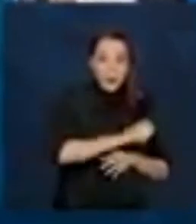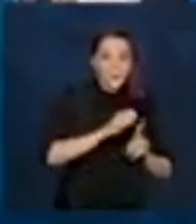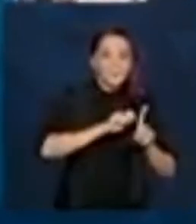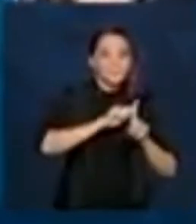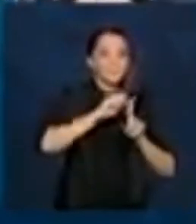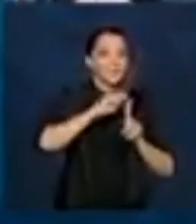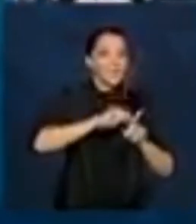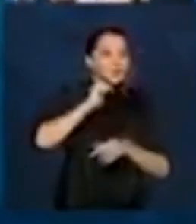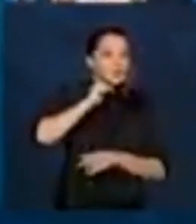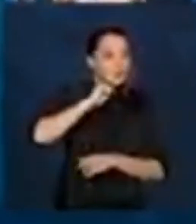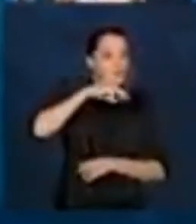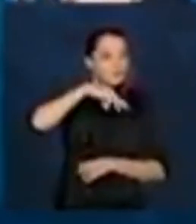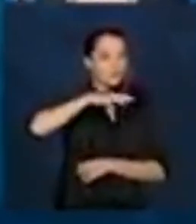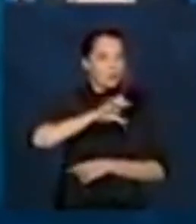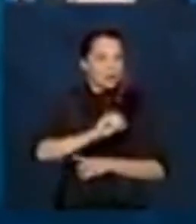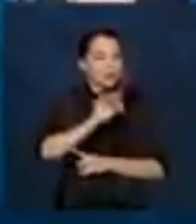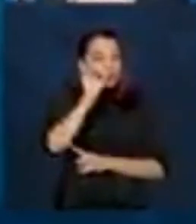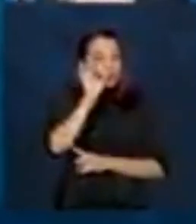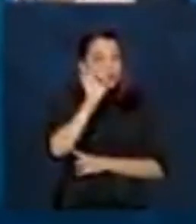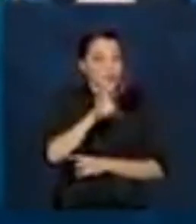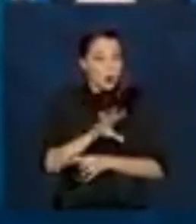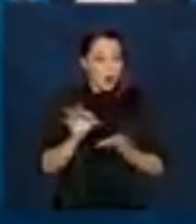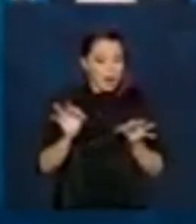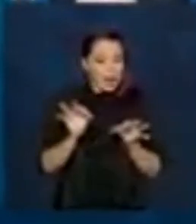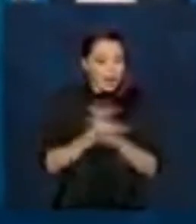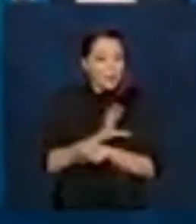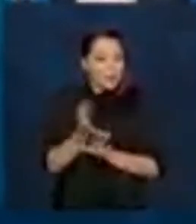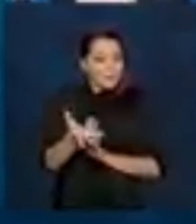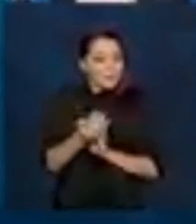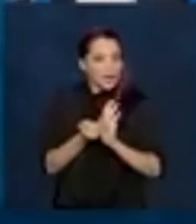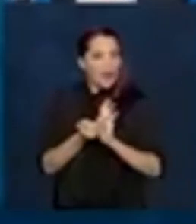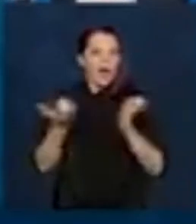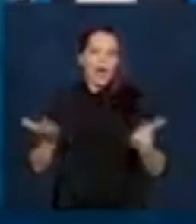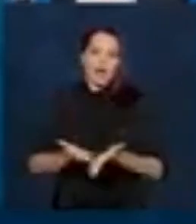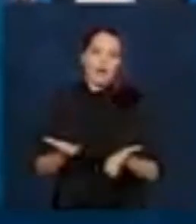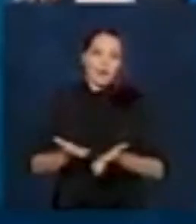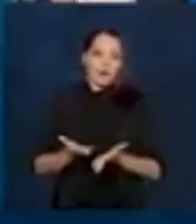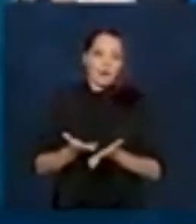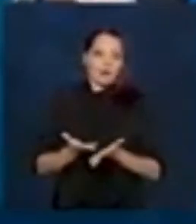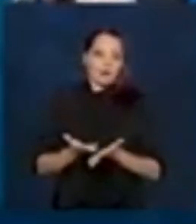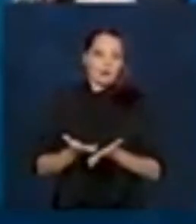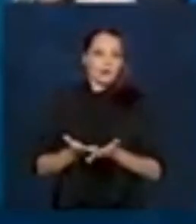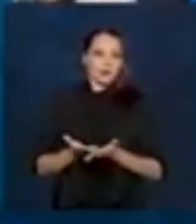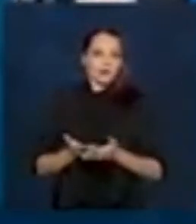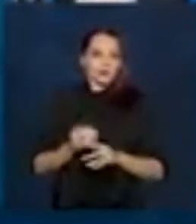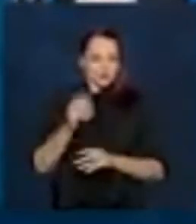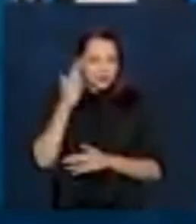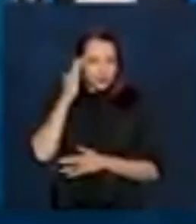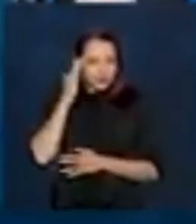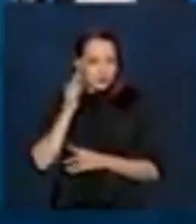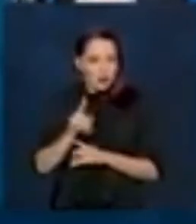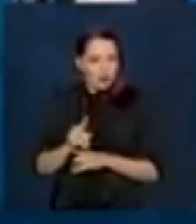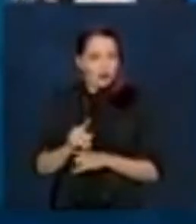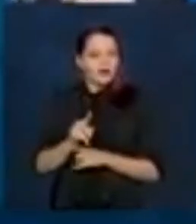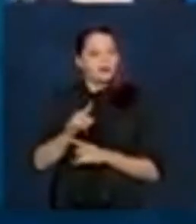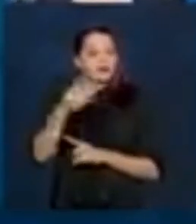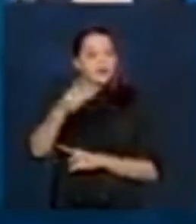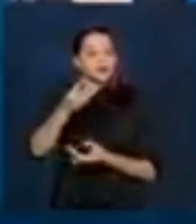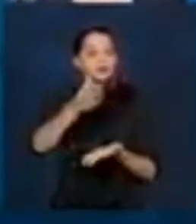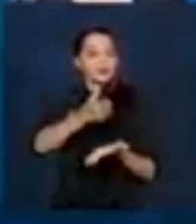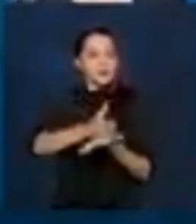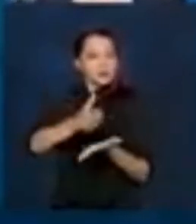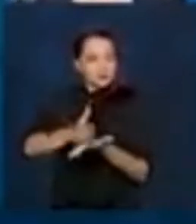só irá terminar de receber a quinta parcela agora, no próximo ciclo, então receberão três